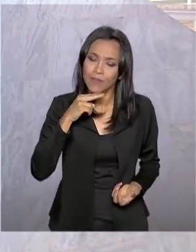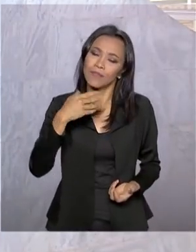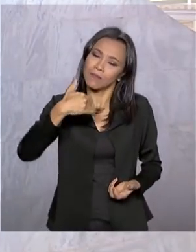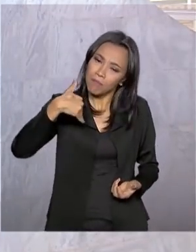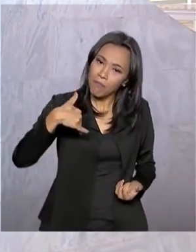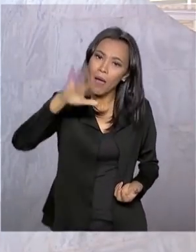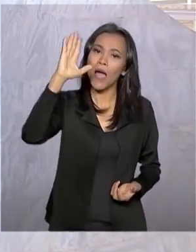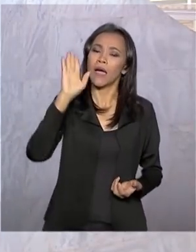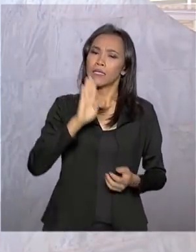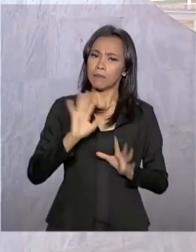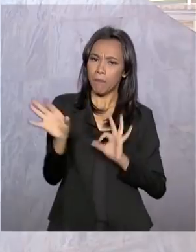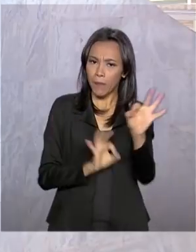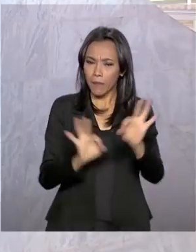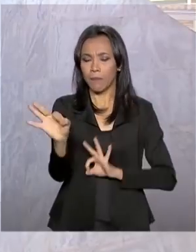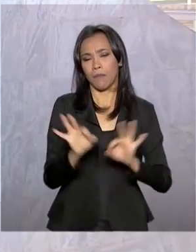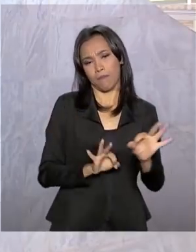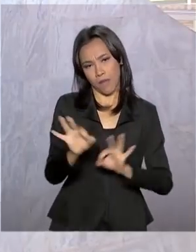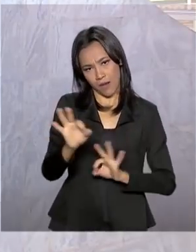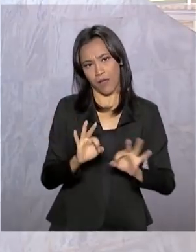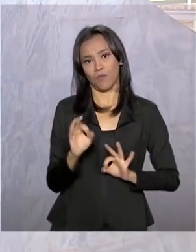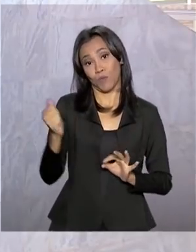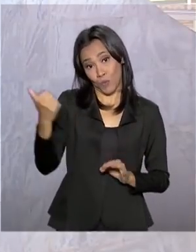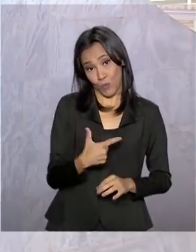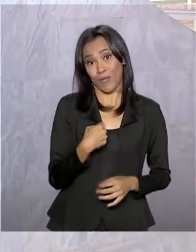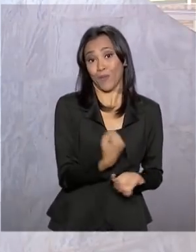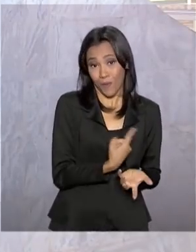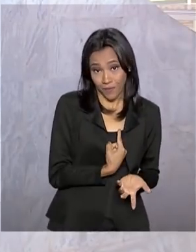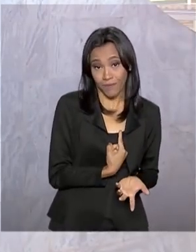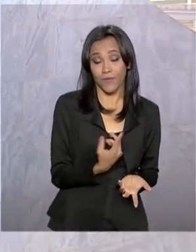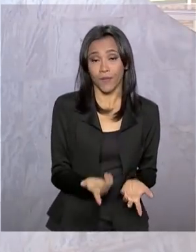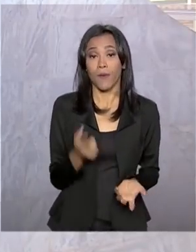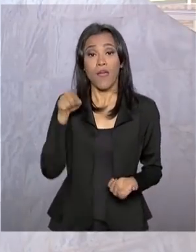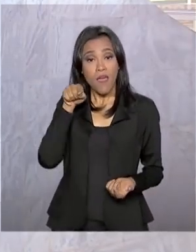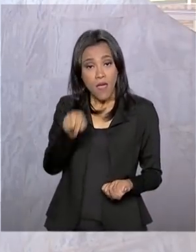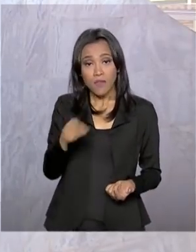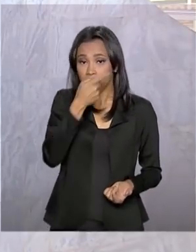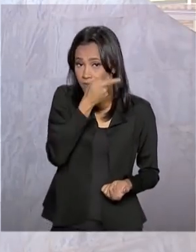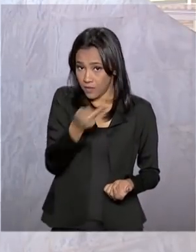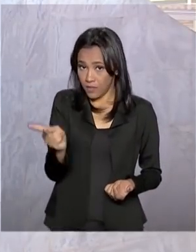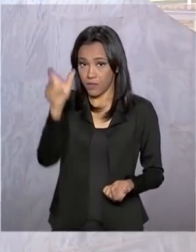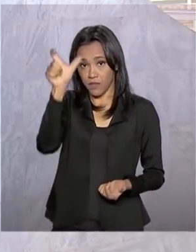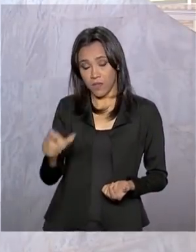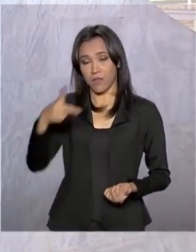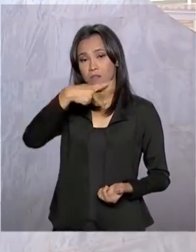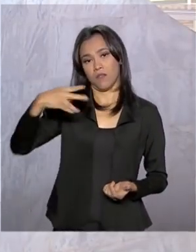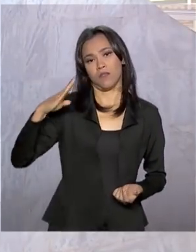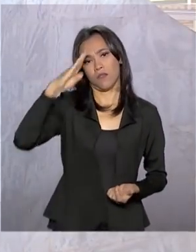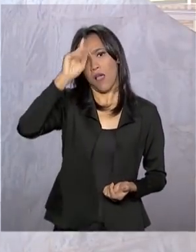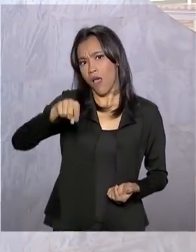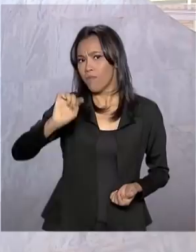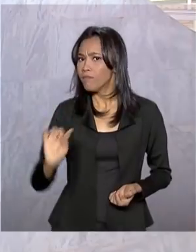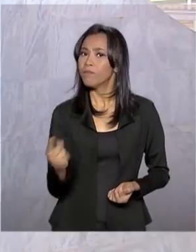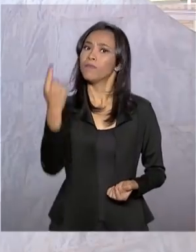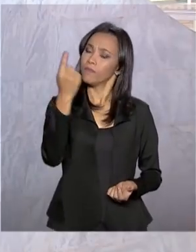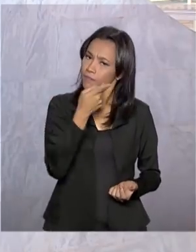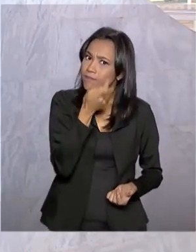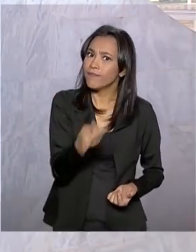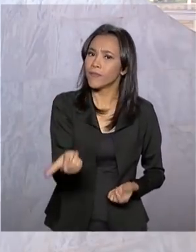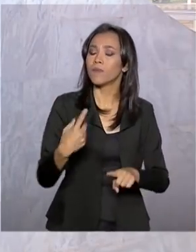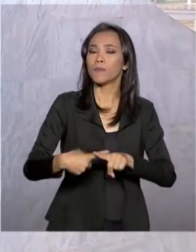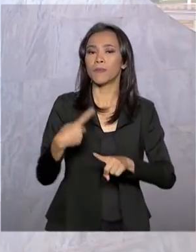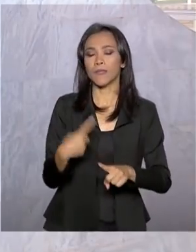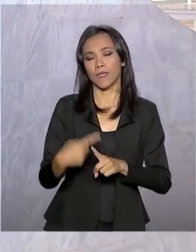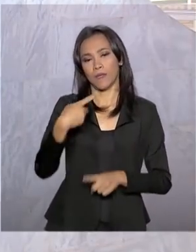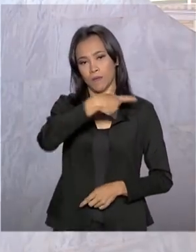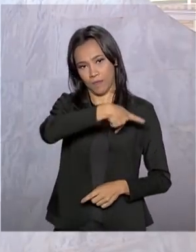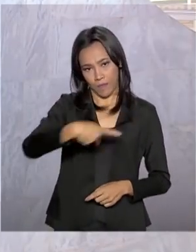mais bem preparados que nós. E, Carla, essa visita aí ao MEC foi uma primeira visita, porque o presidente